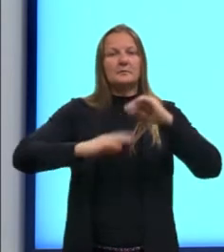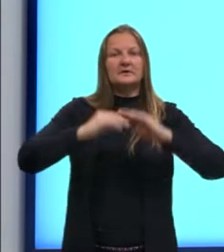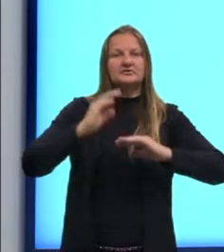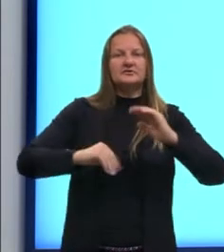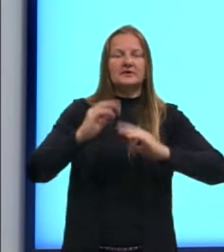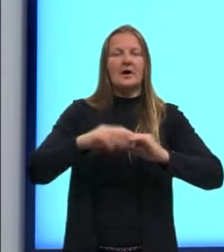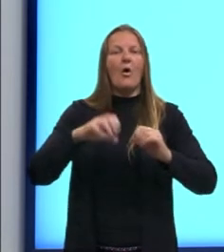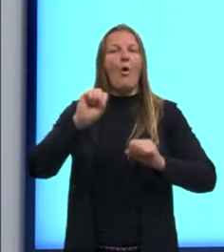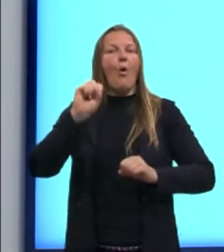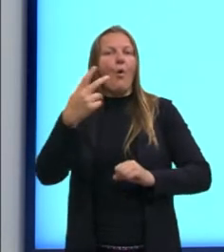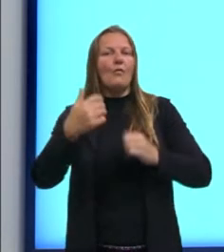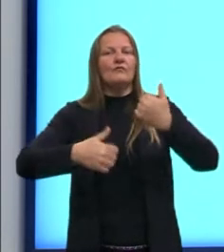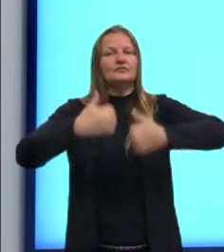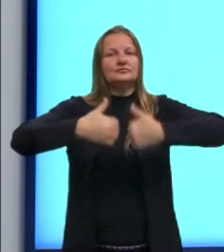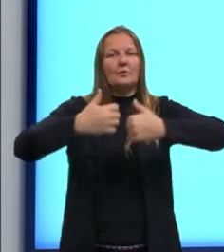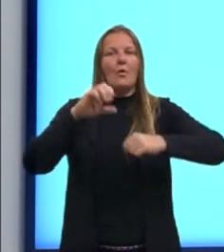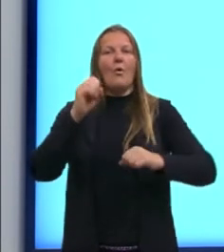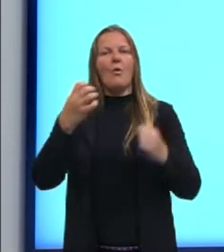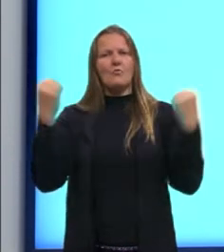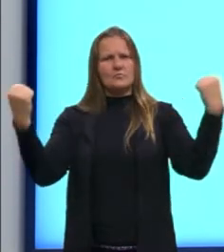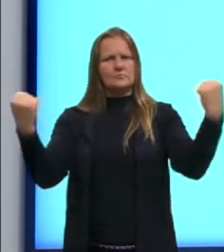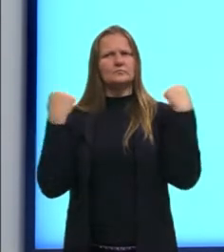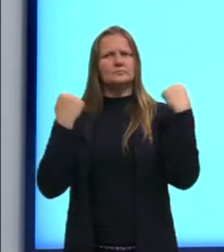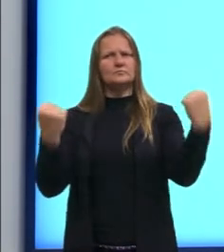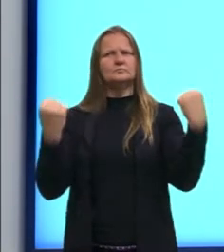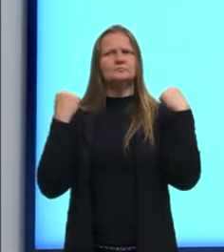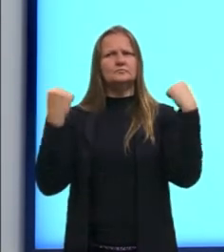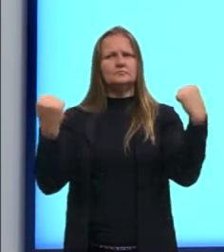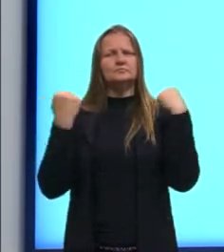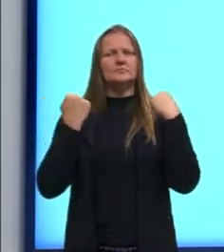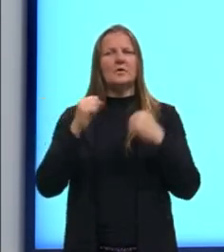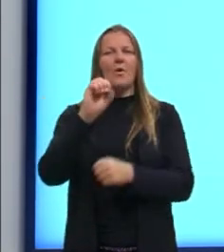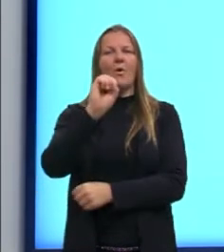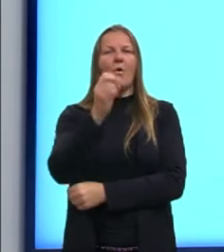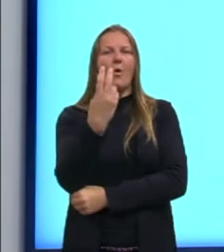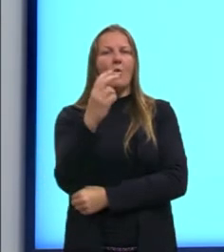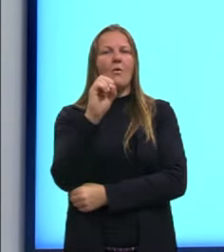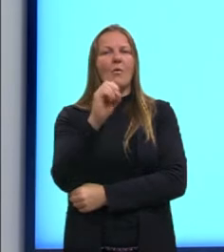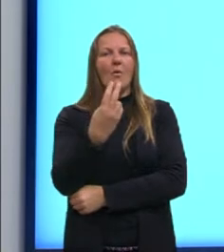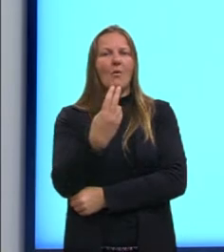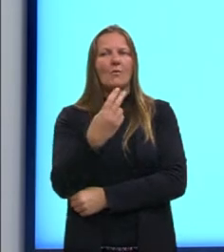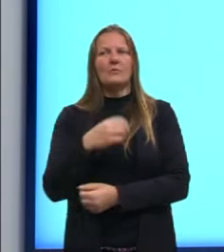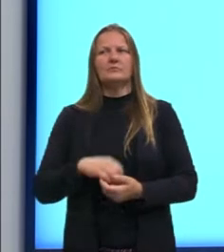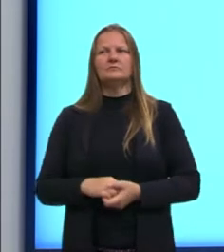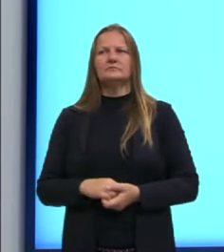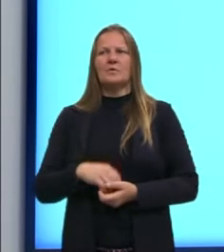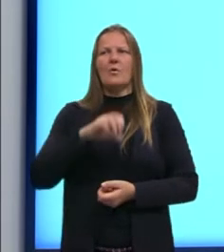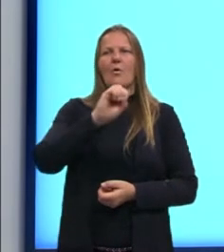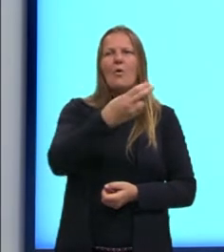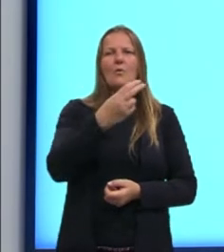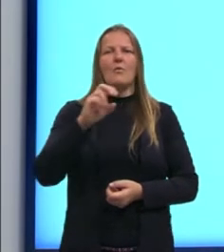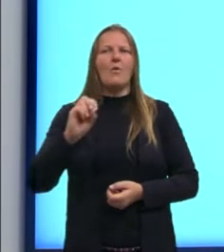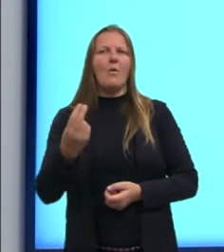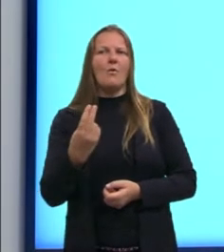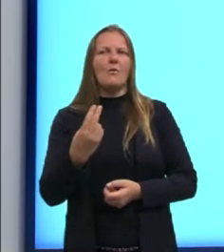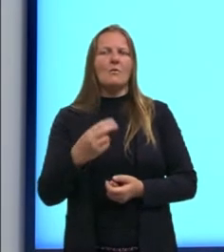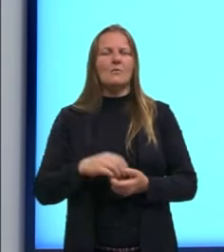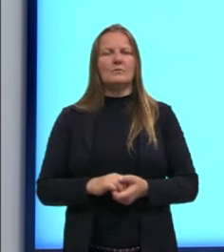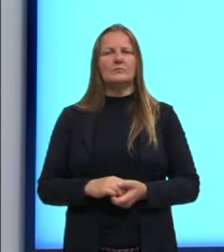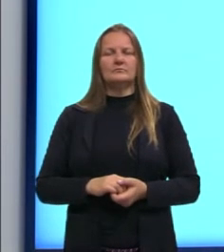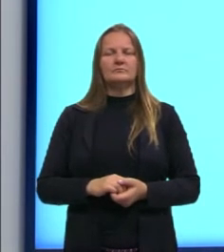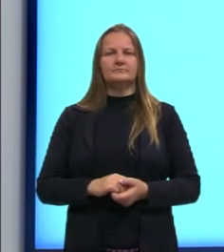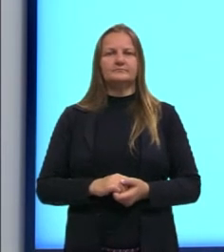musculação. Novamente, surgiu o ou, mas agora nas duas sentenças, né? Ou futebol ou musculação.